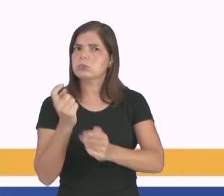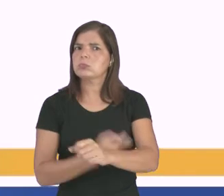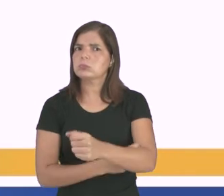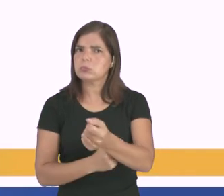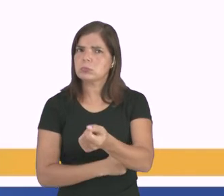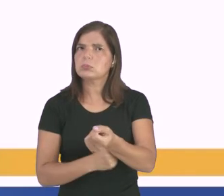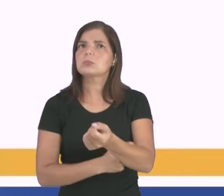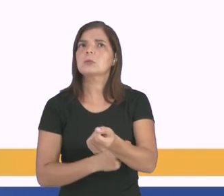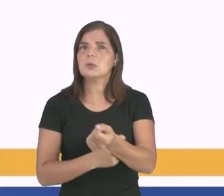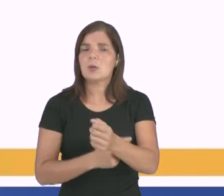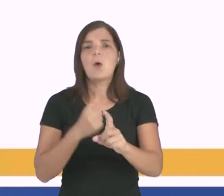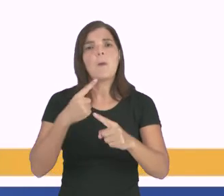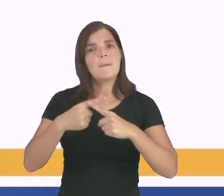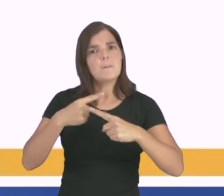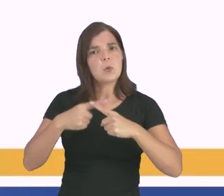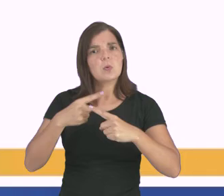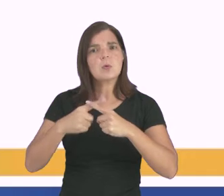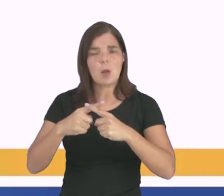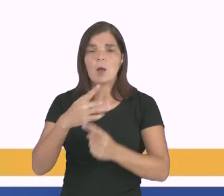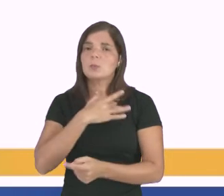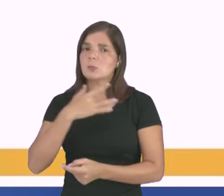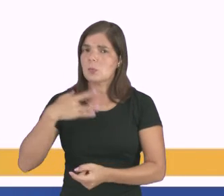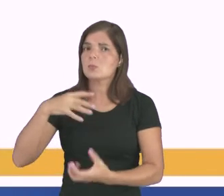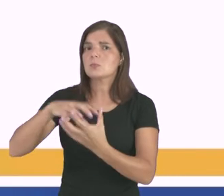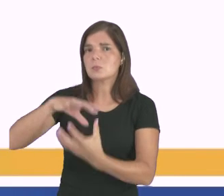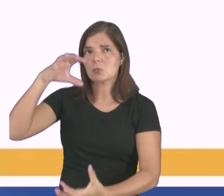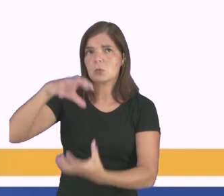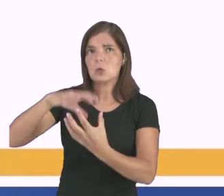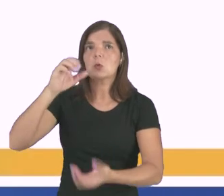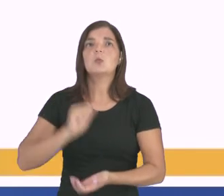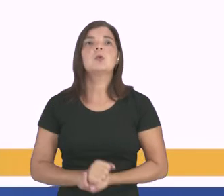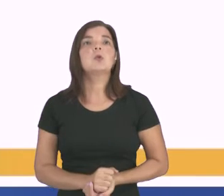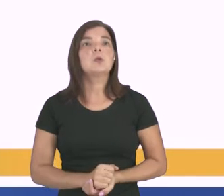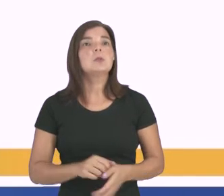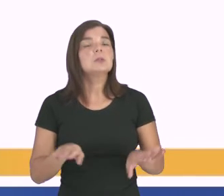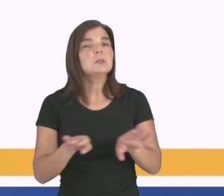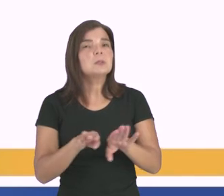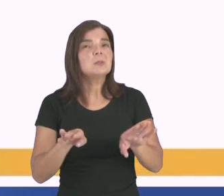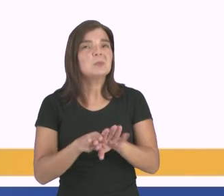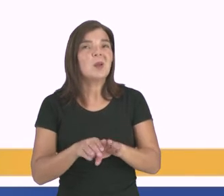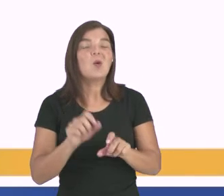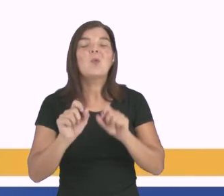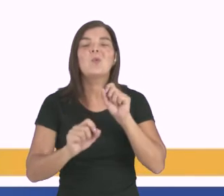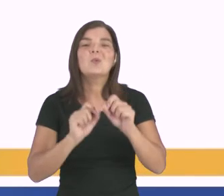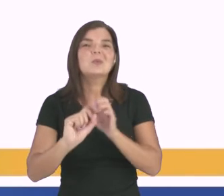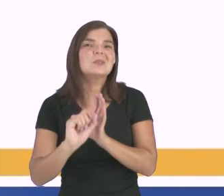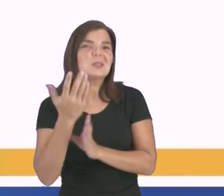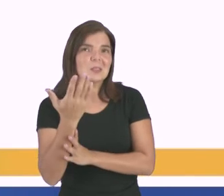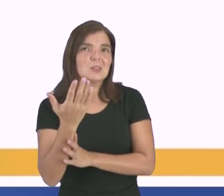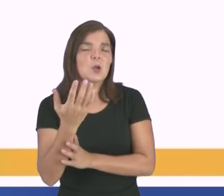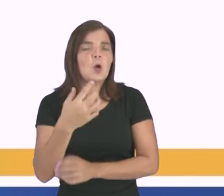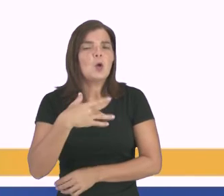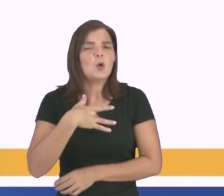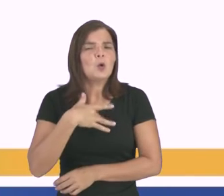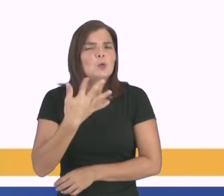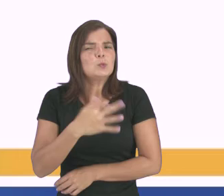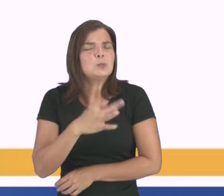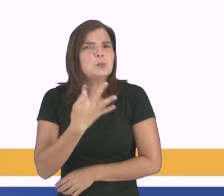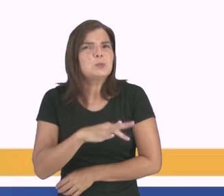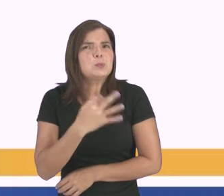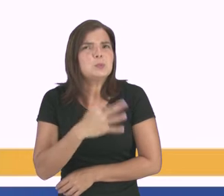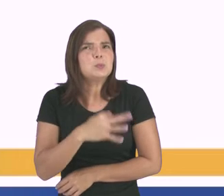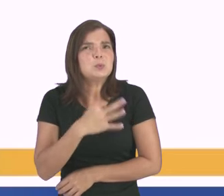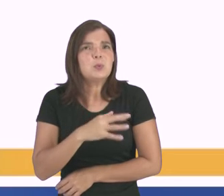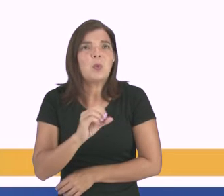longo prazo sobre a saúde e bem-estar do idoso. O estresse devido a abusos pode desencadear dor no peito ou